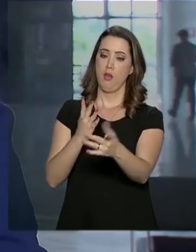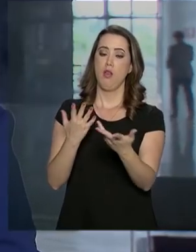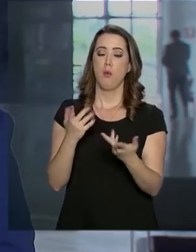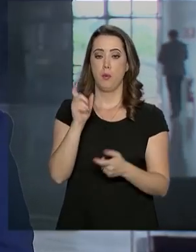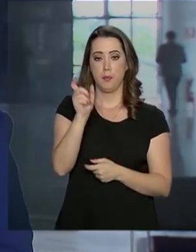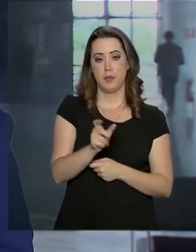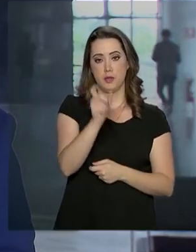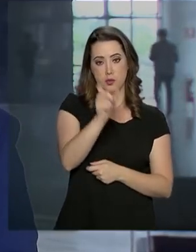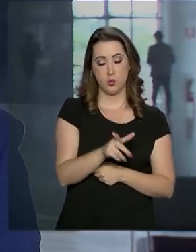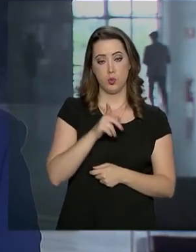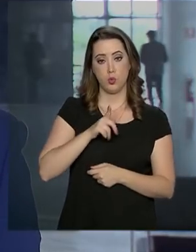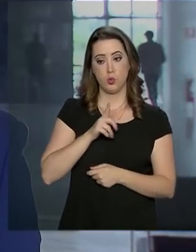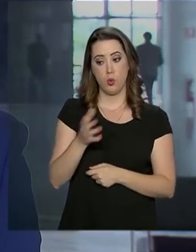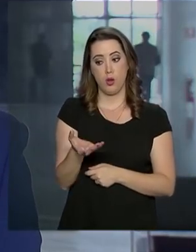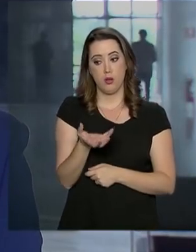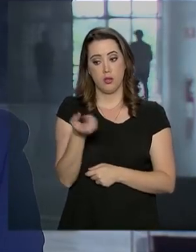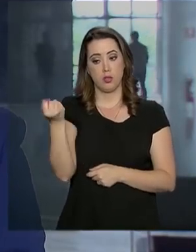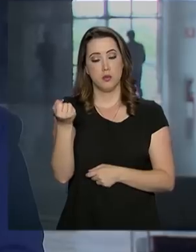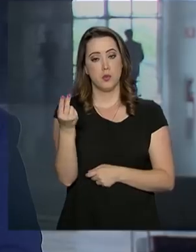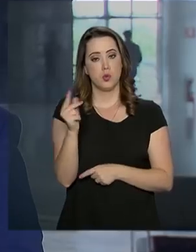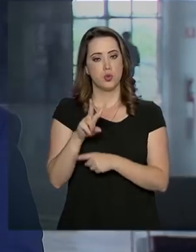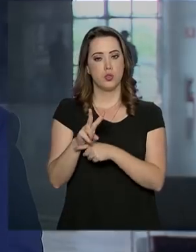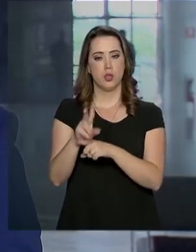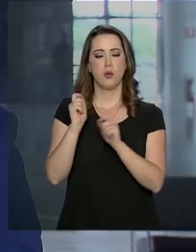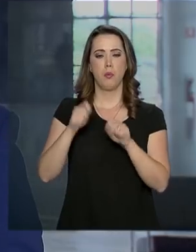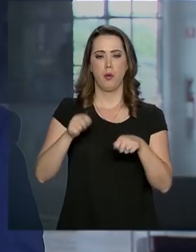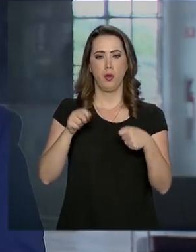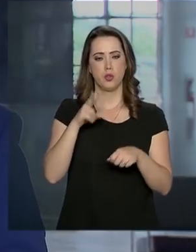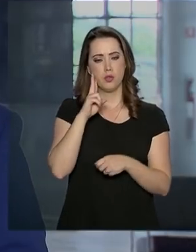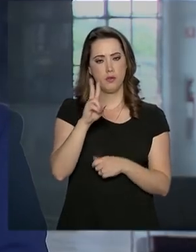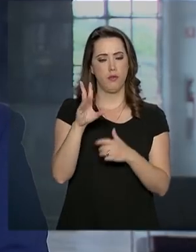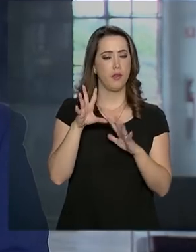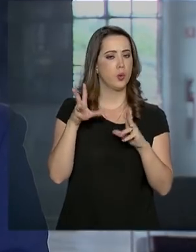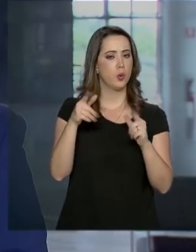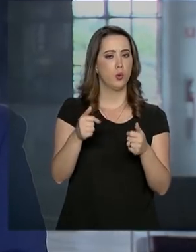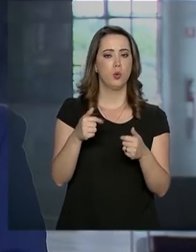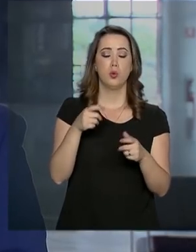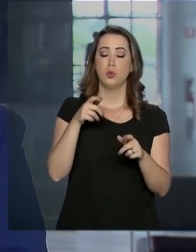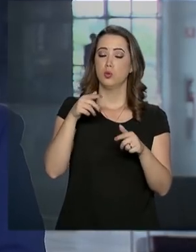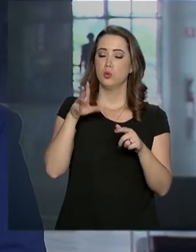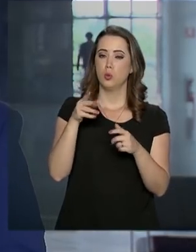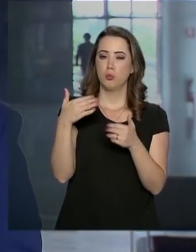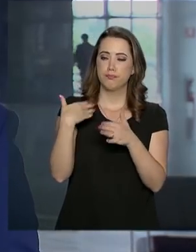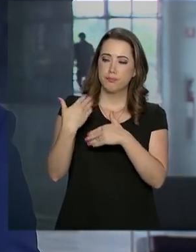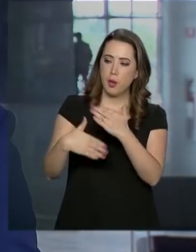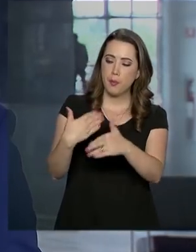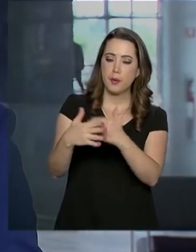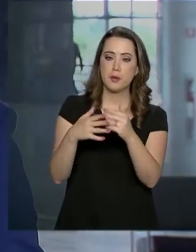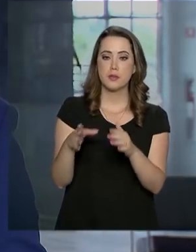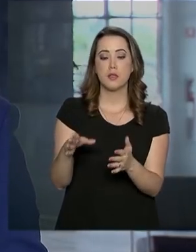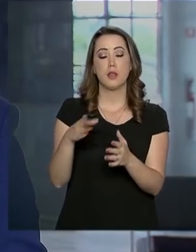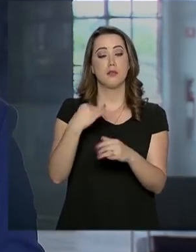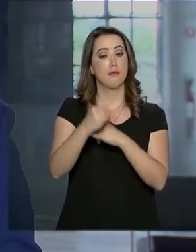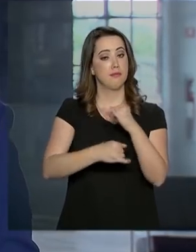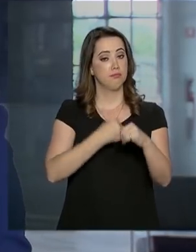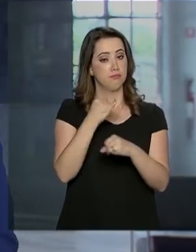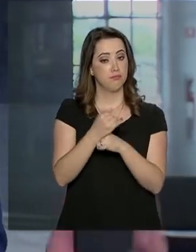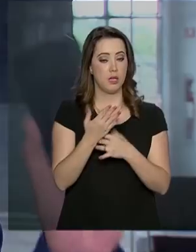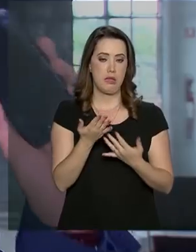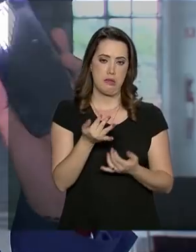o empreendedor que tomar o empréstimo vai poder acompanhar todo o processo através de ferramentas online,